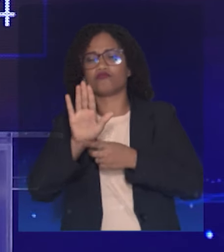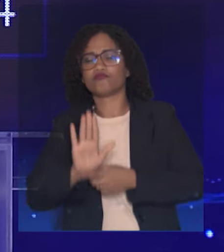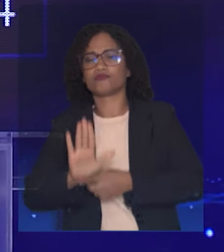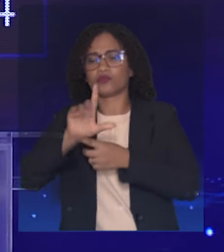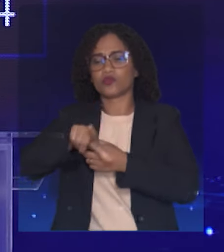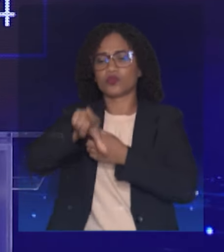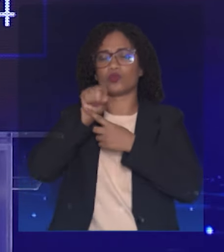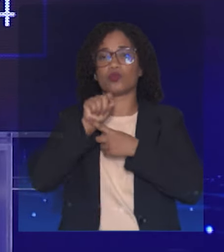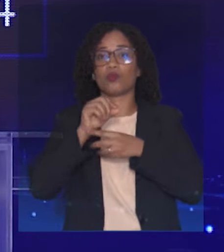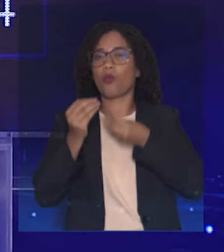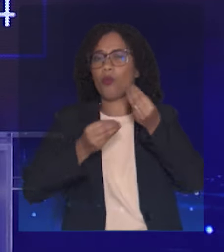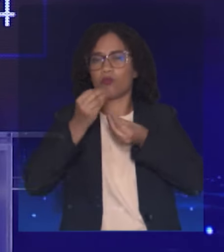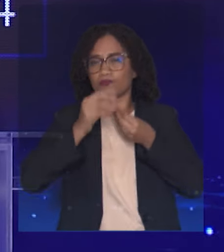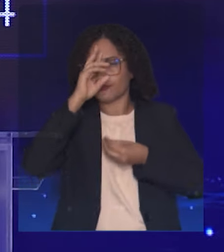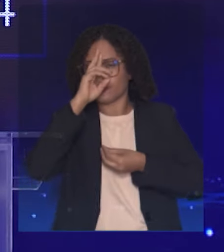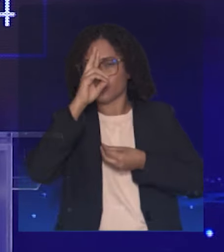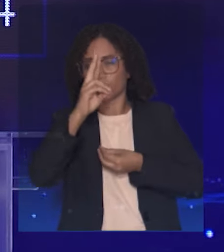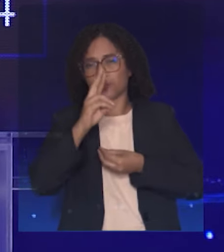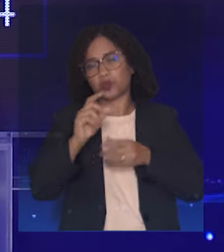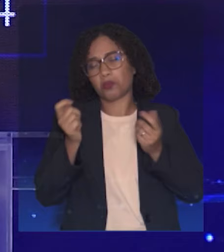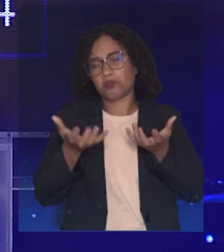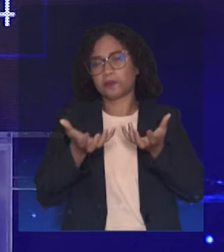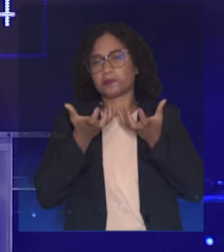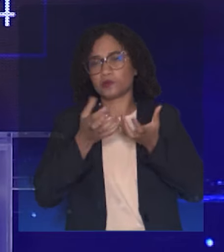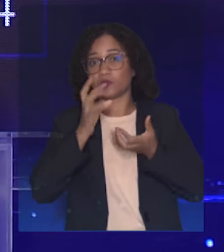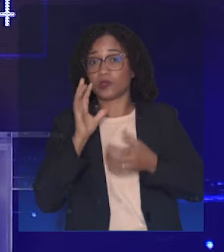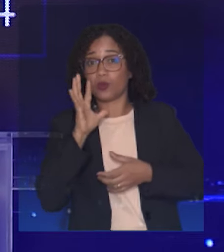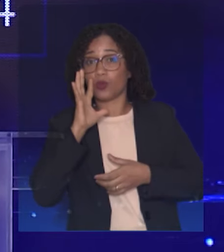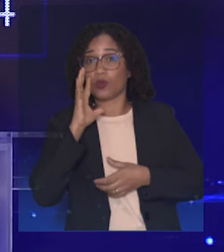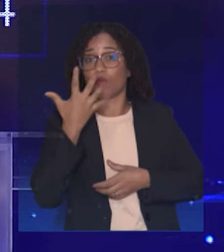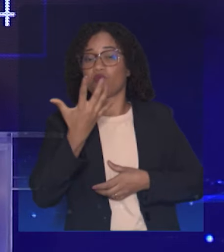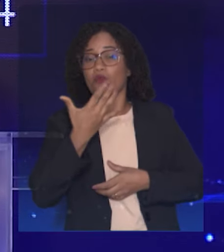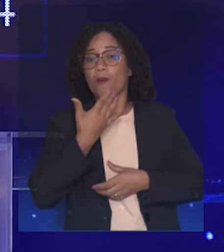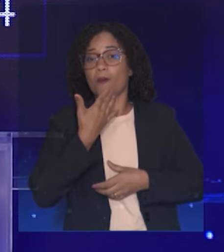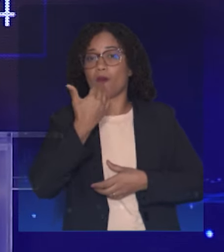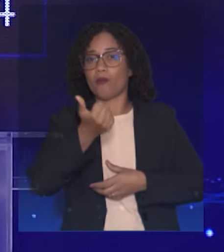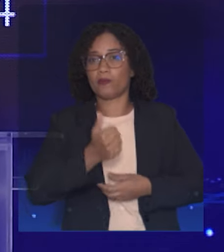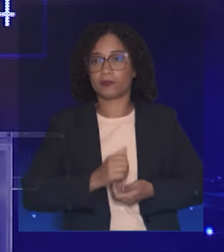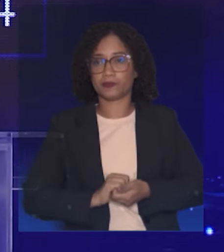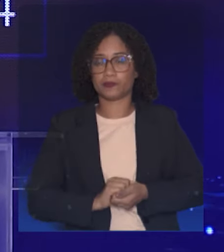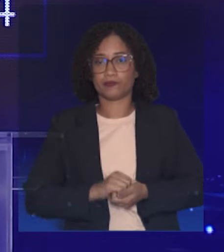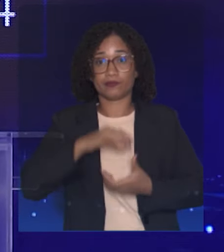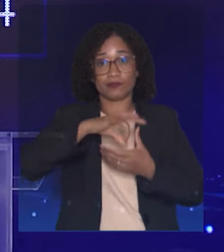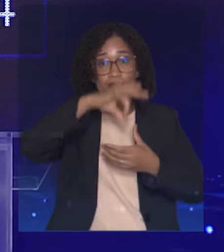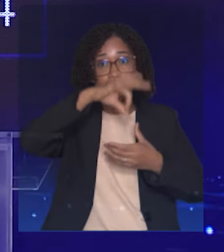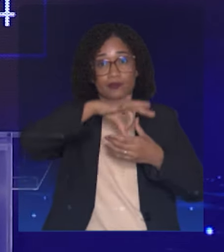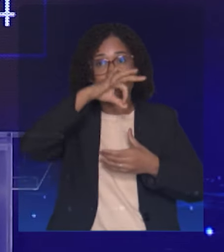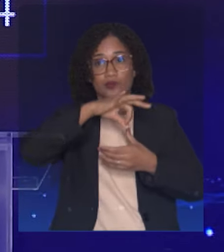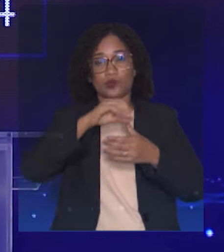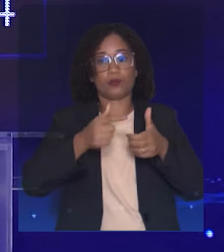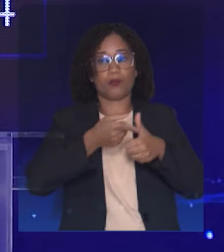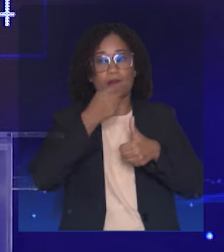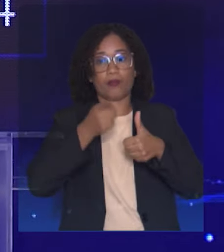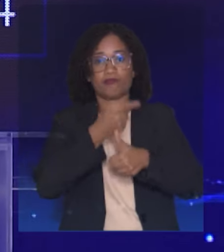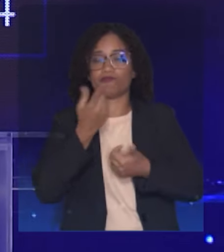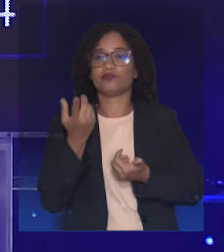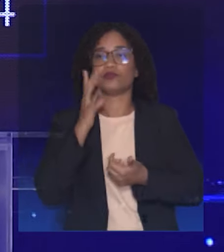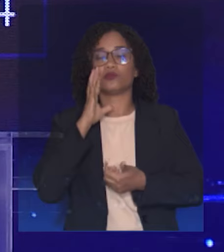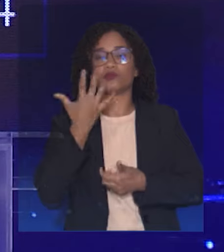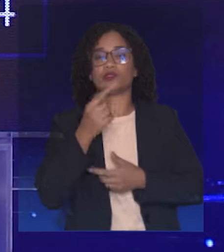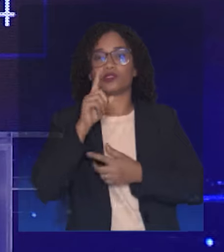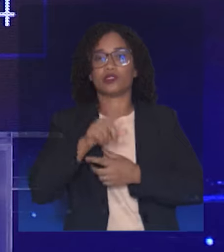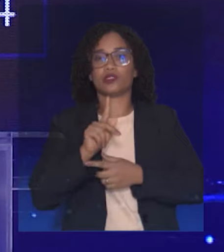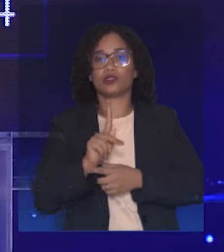mais ampla? Pela ordem, então, do sorteio, o primeiro a responder é o candidato Kleber Rosa, do PSOL. Candidato, então, senhor tem